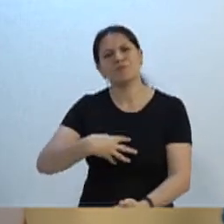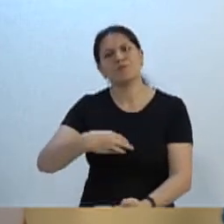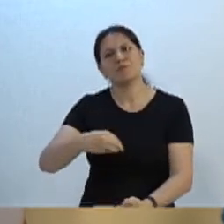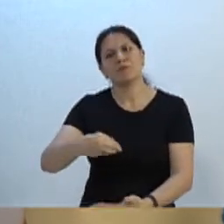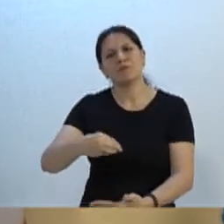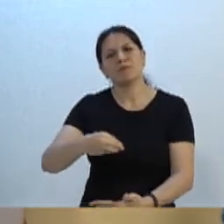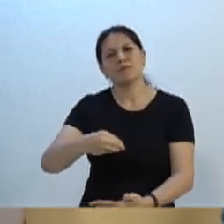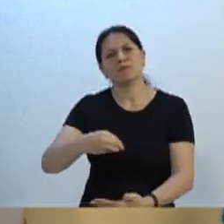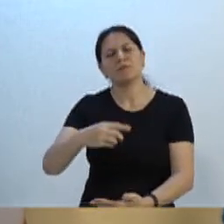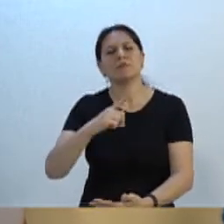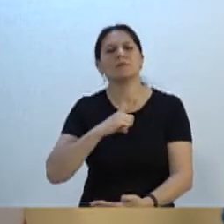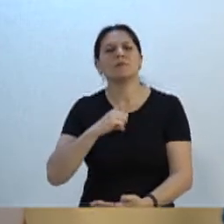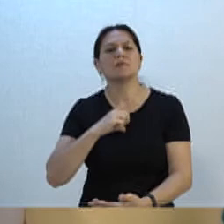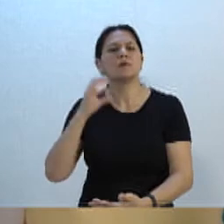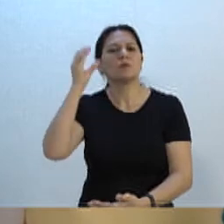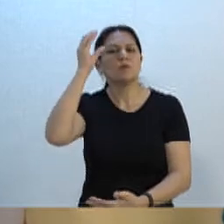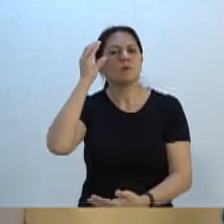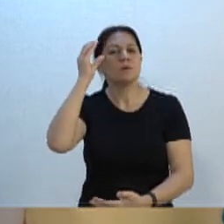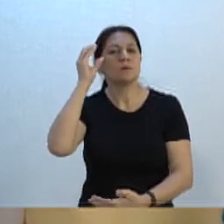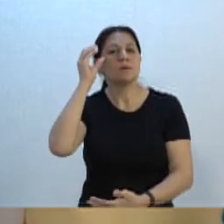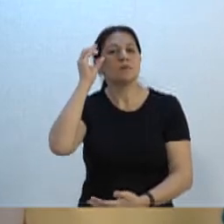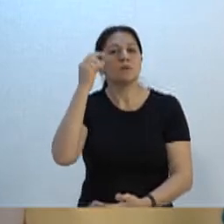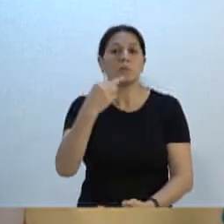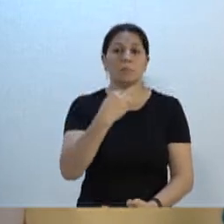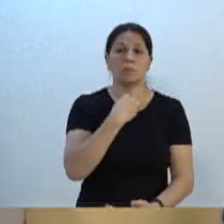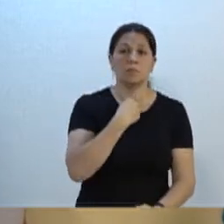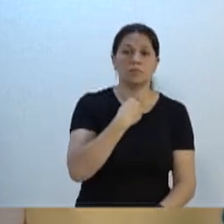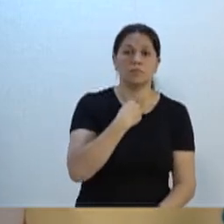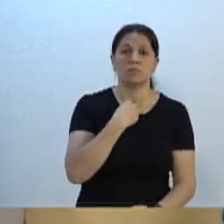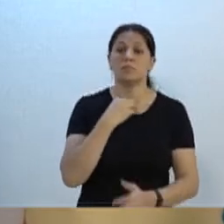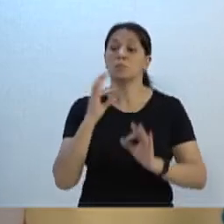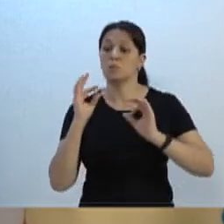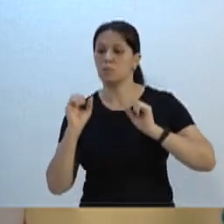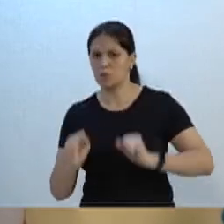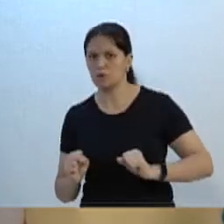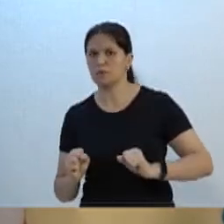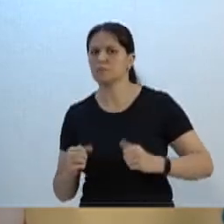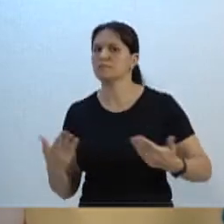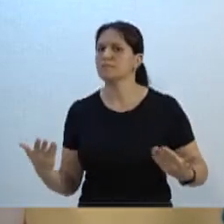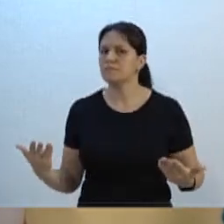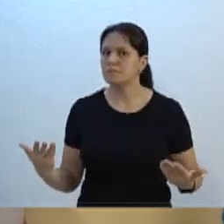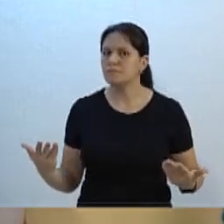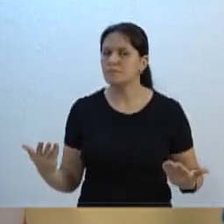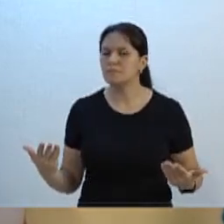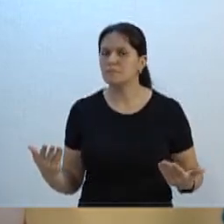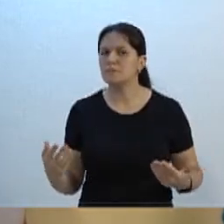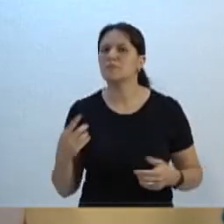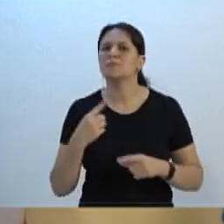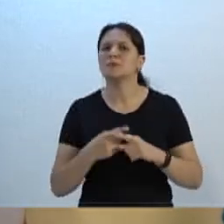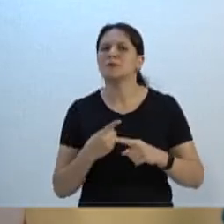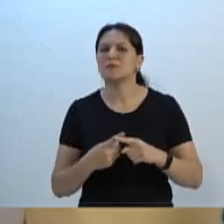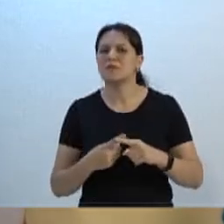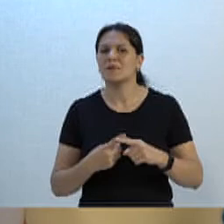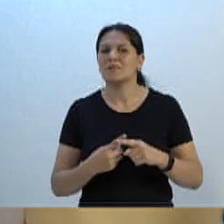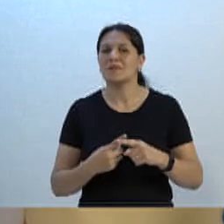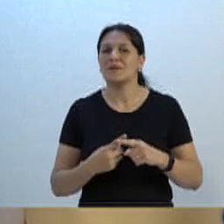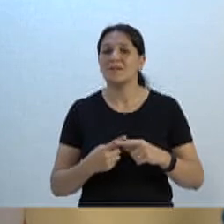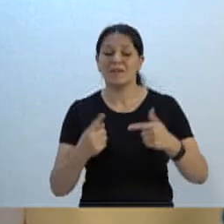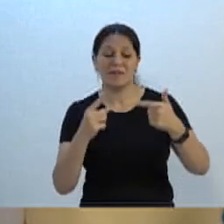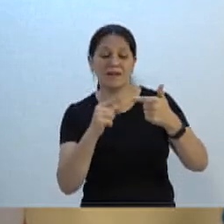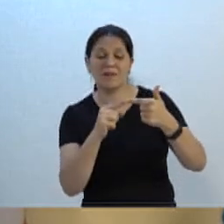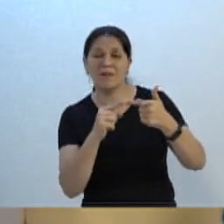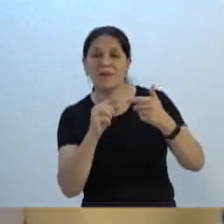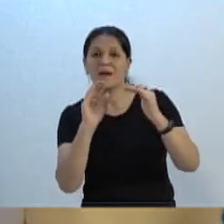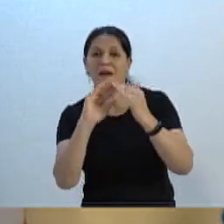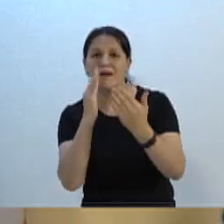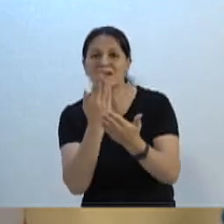que tenham a noção do certo e do errado, do justo e do injusto, para aí sim a escola poder fazer aquilo